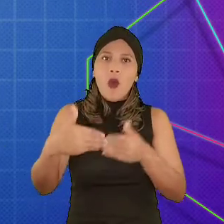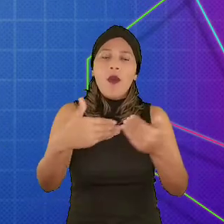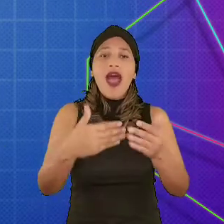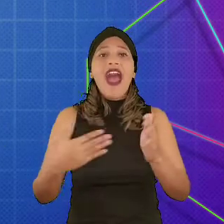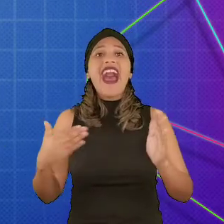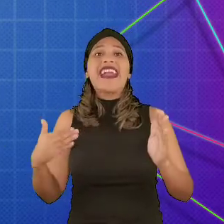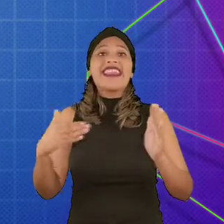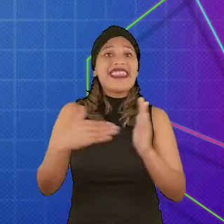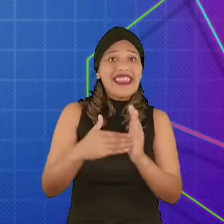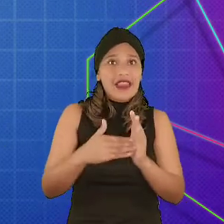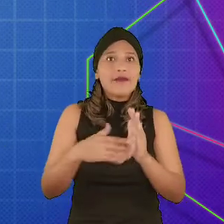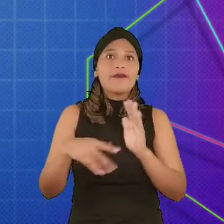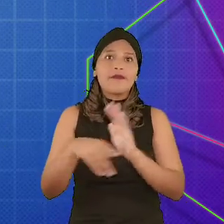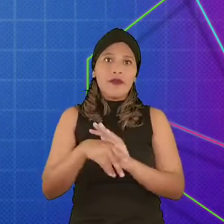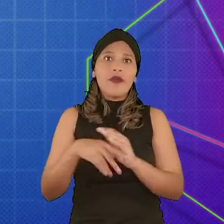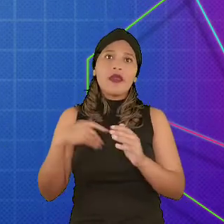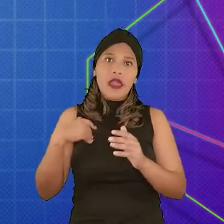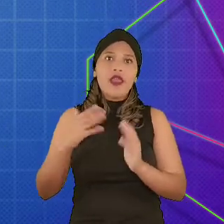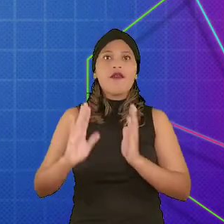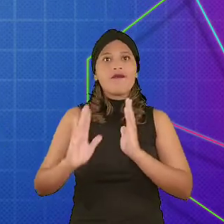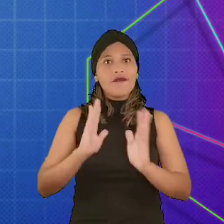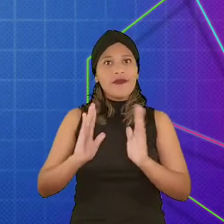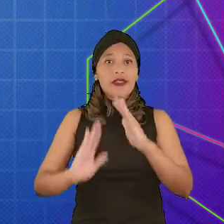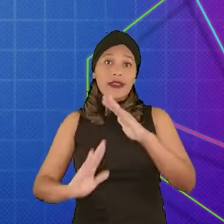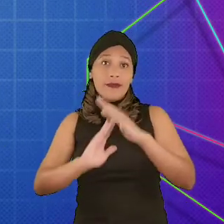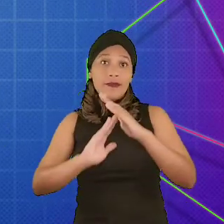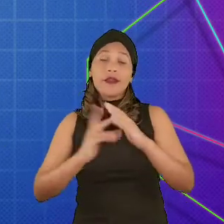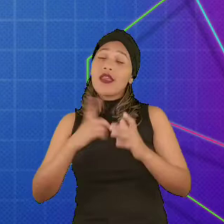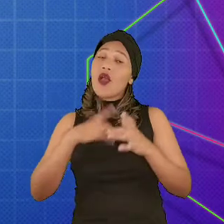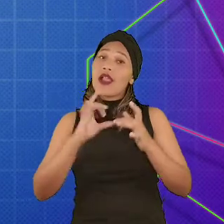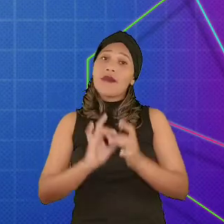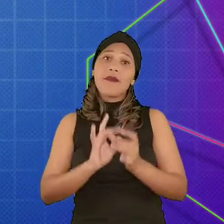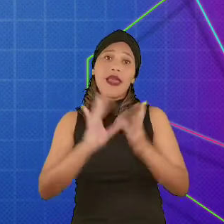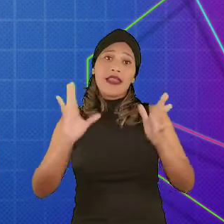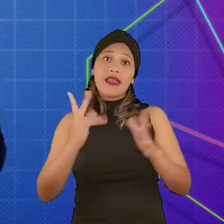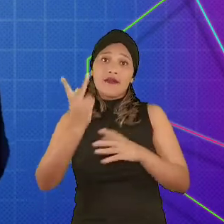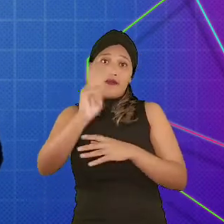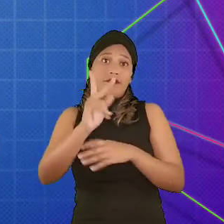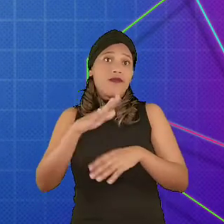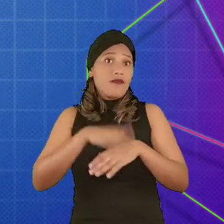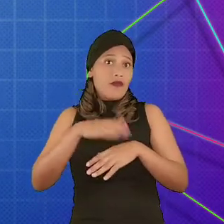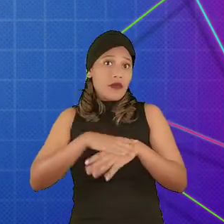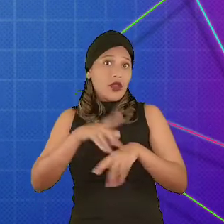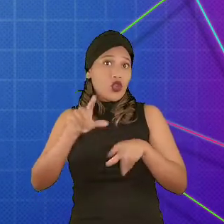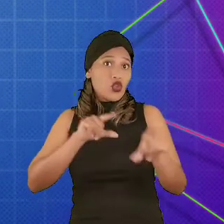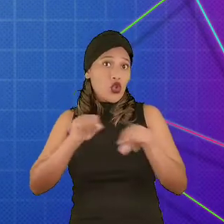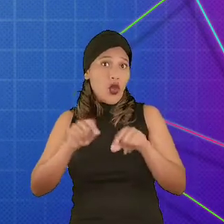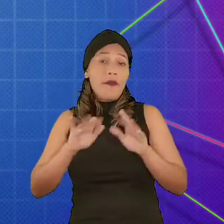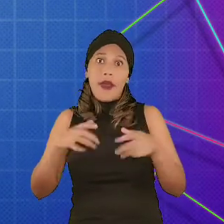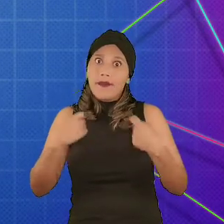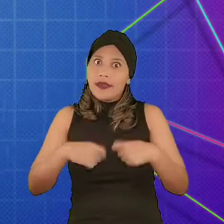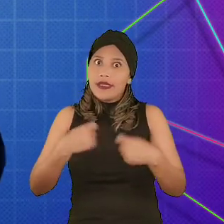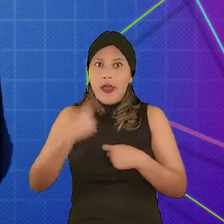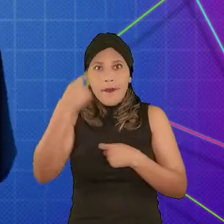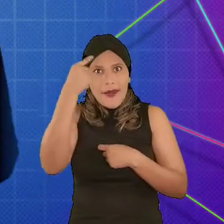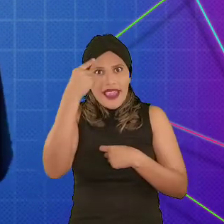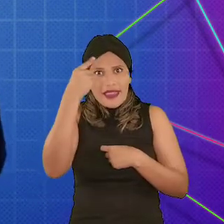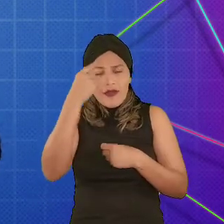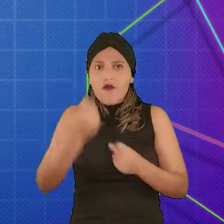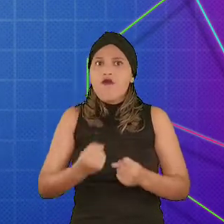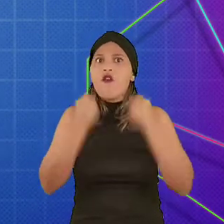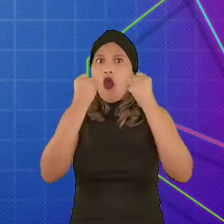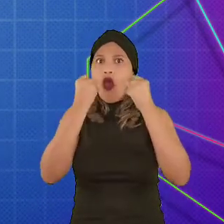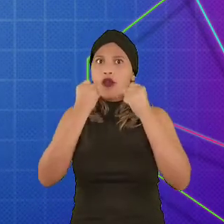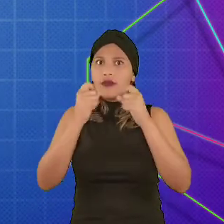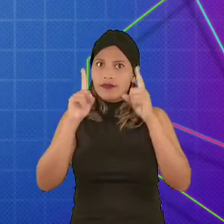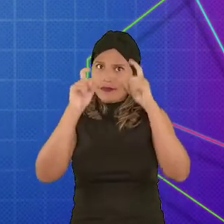dois até chegar no três. Você tem a liberdade de fazer de outras formas, mas isso tem que ser bem pensado com o